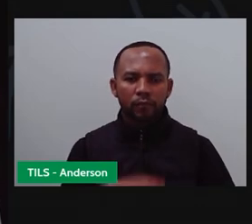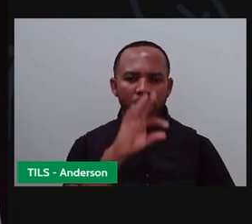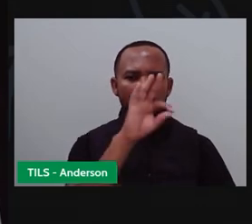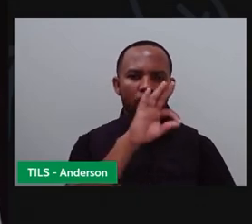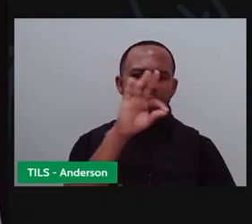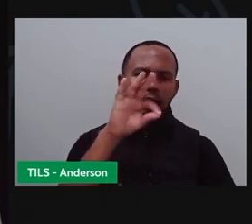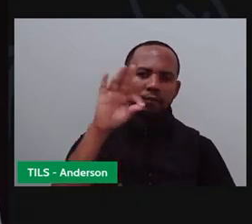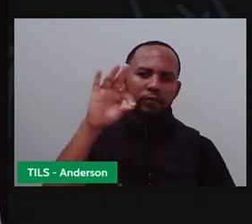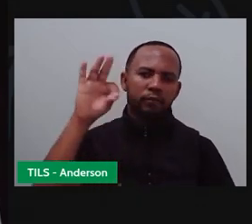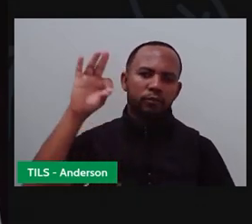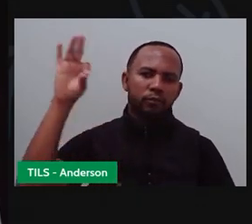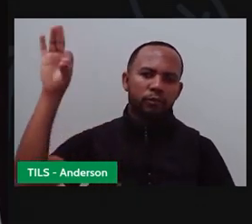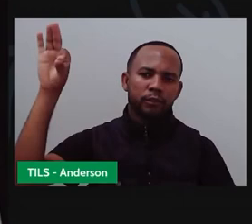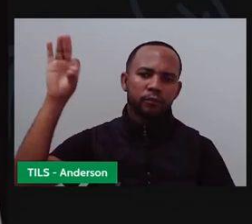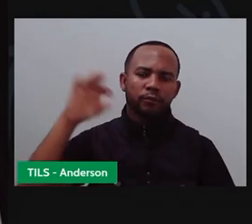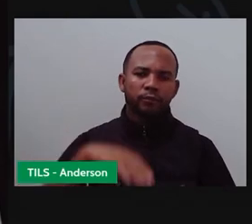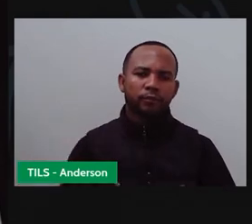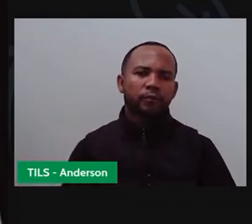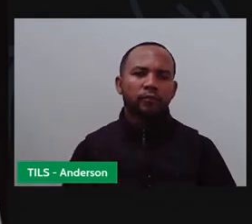Três.